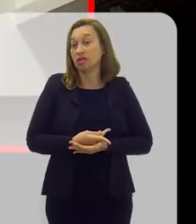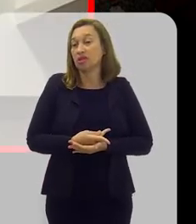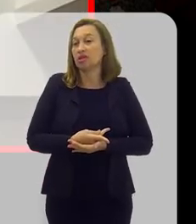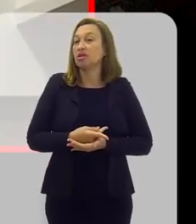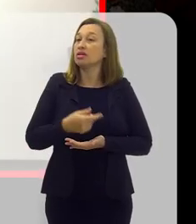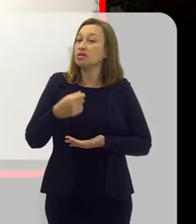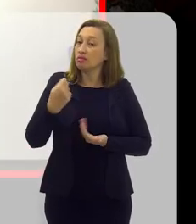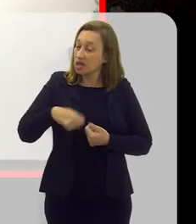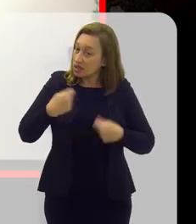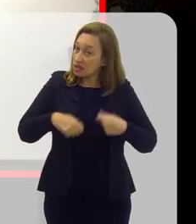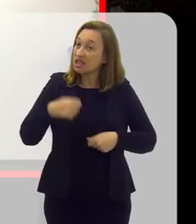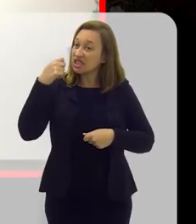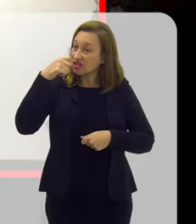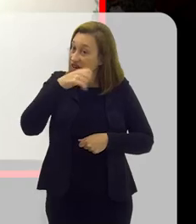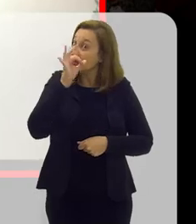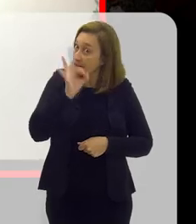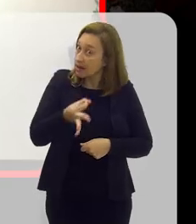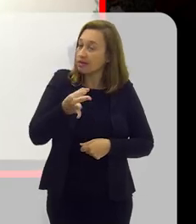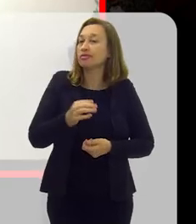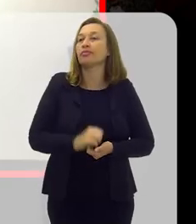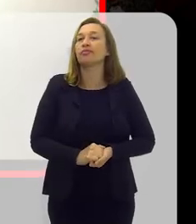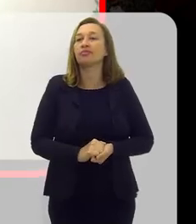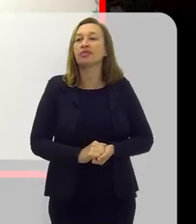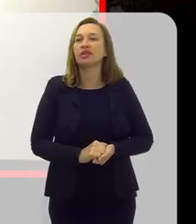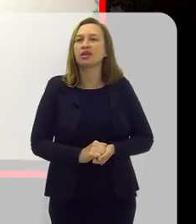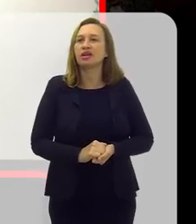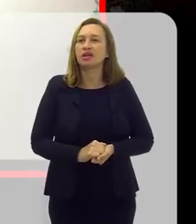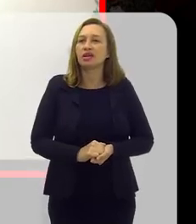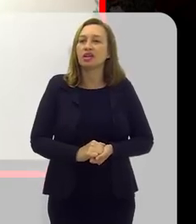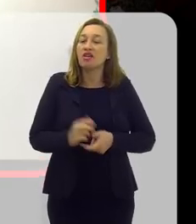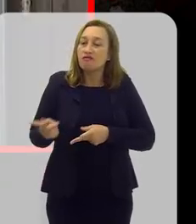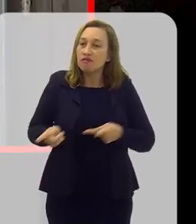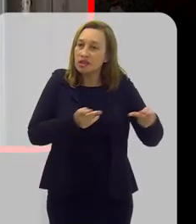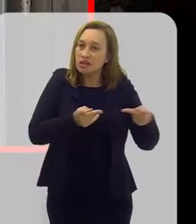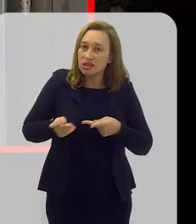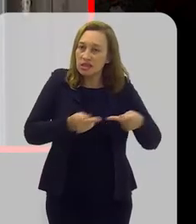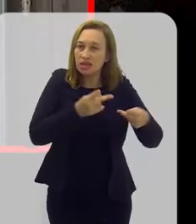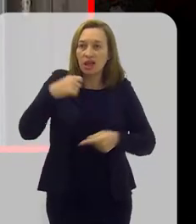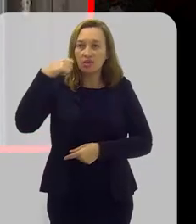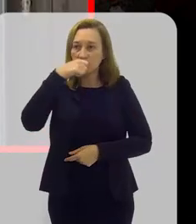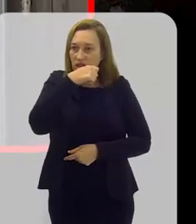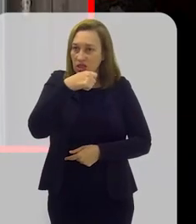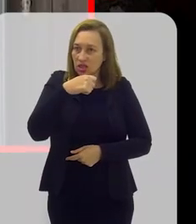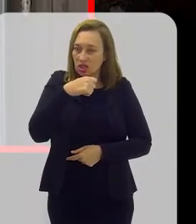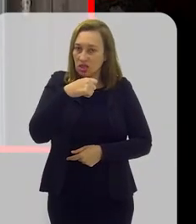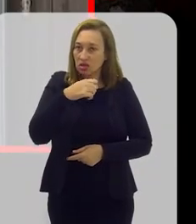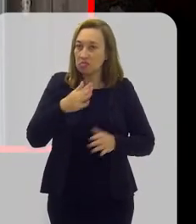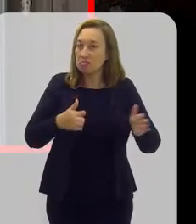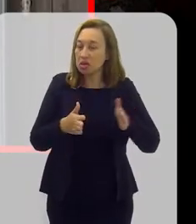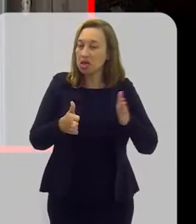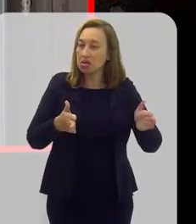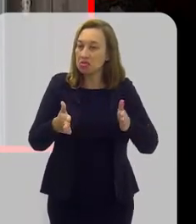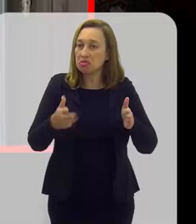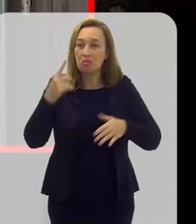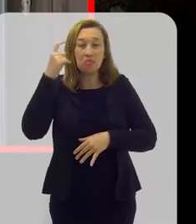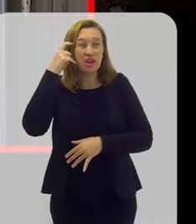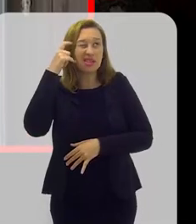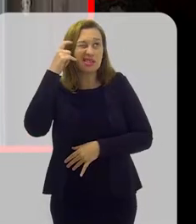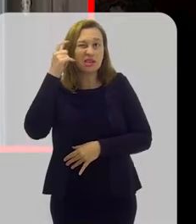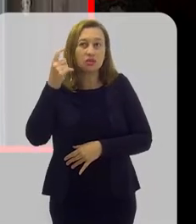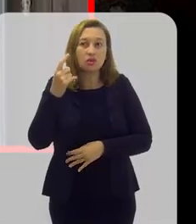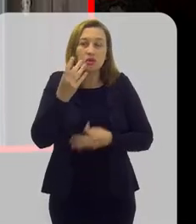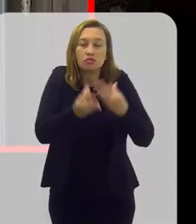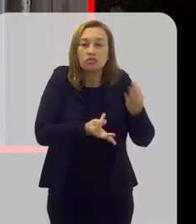E não escovar direito. Perfeito. Perfeito. Frequência de visita ao dentista, ideal, assim, pensando